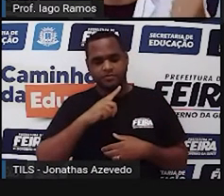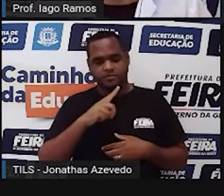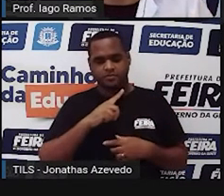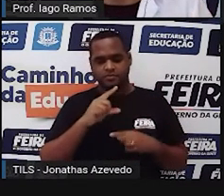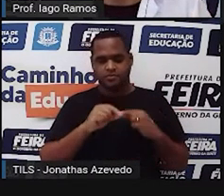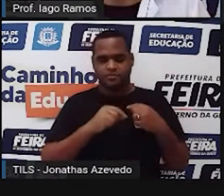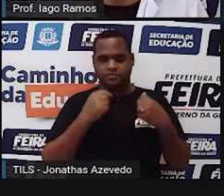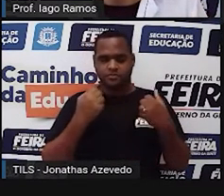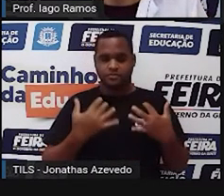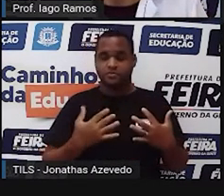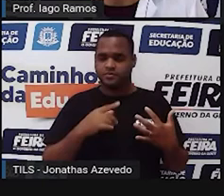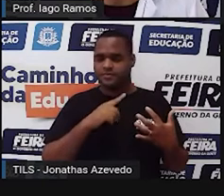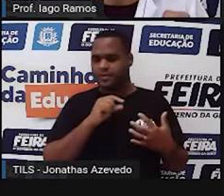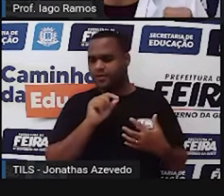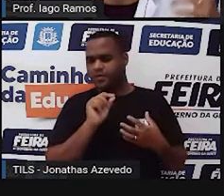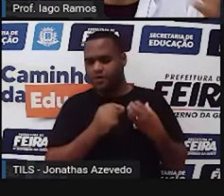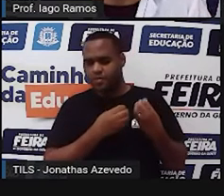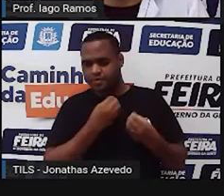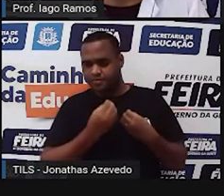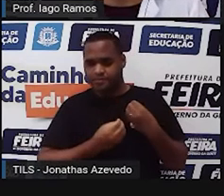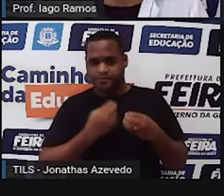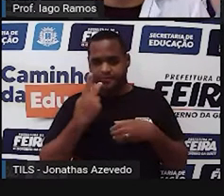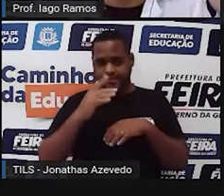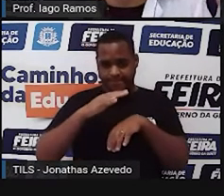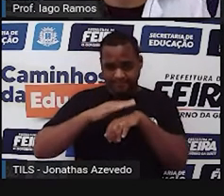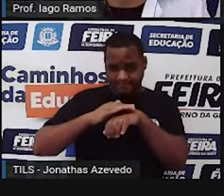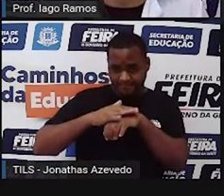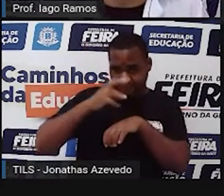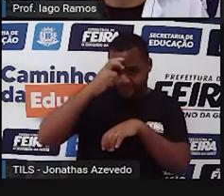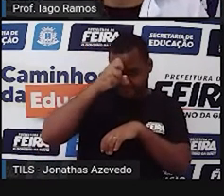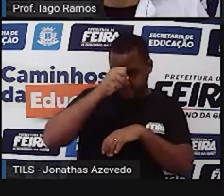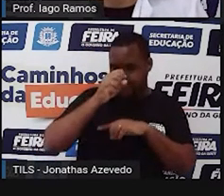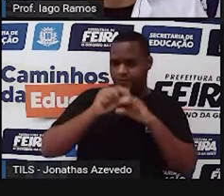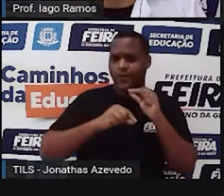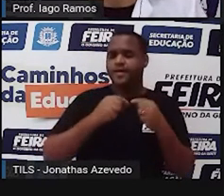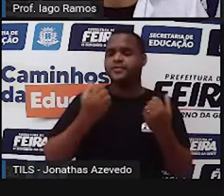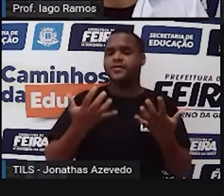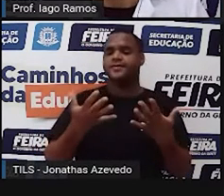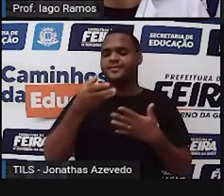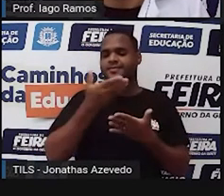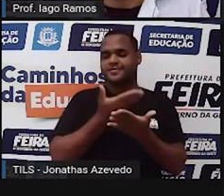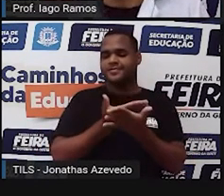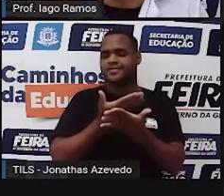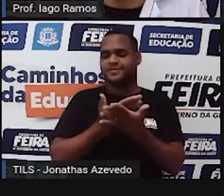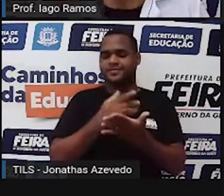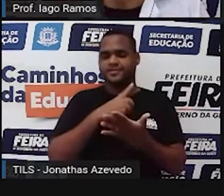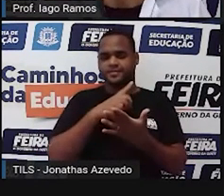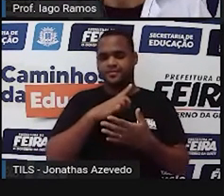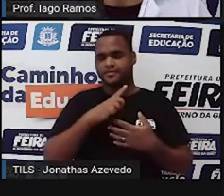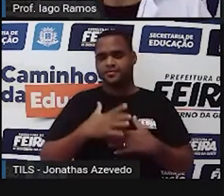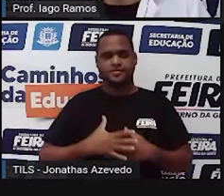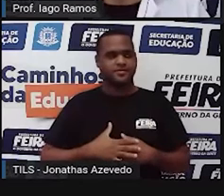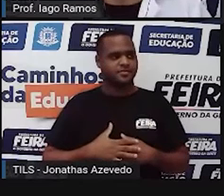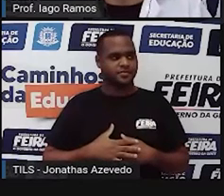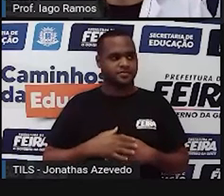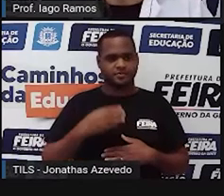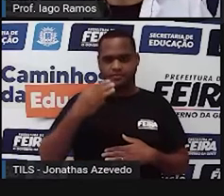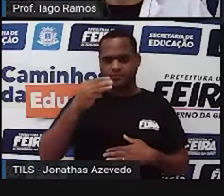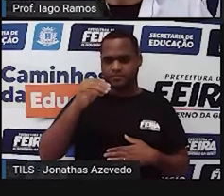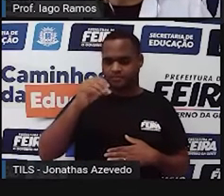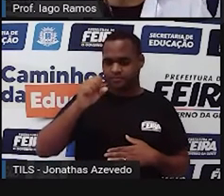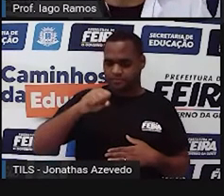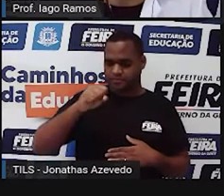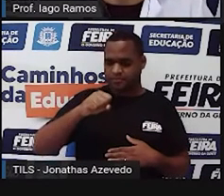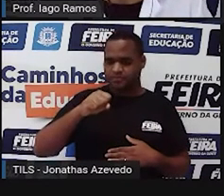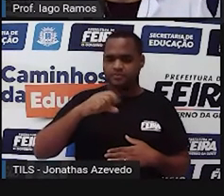como é que você está aí, né? Como é que está o seu aprendizado nessas coisas que a gente vem estudando. Então, aí, 30 segundinhos,